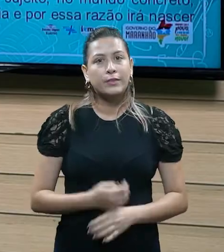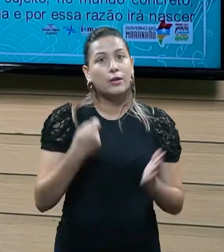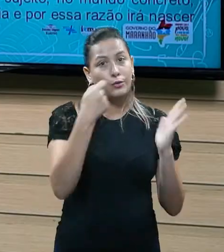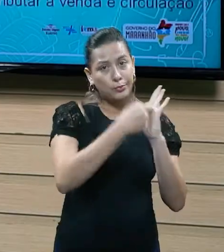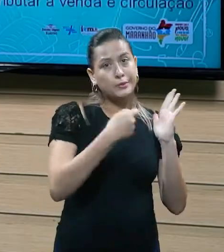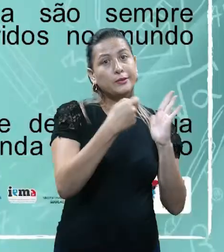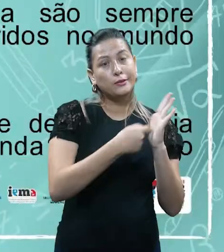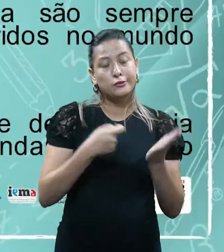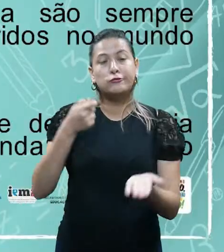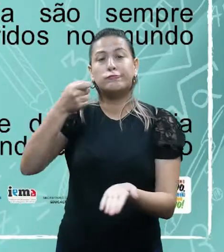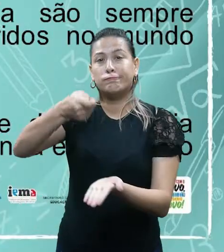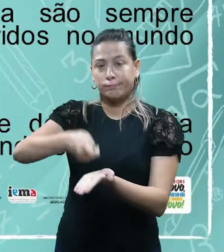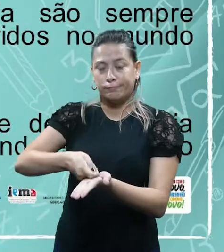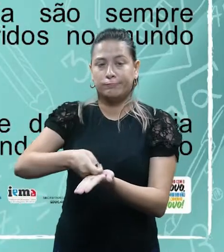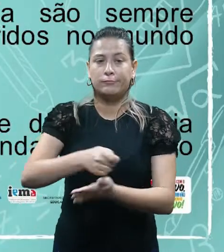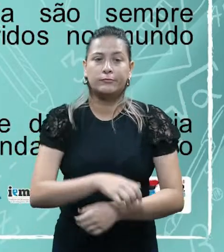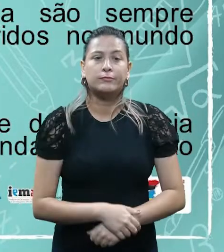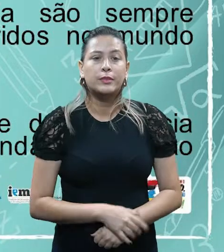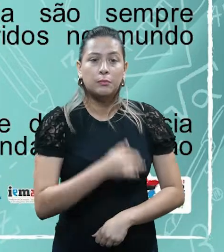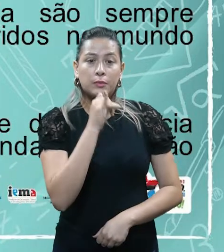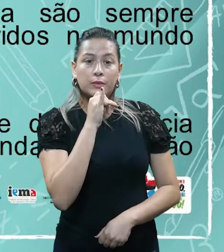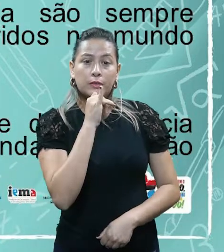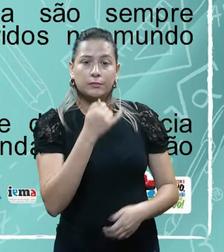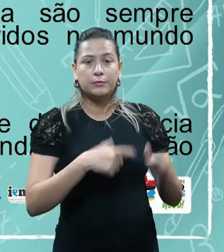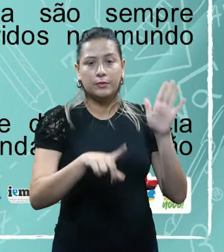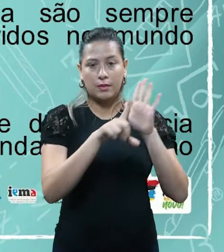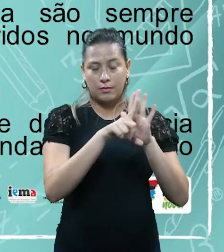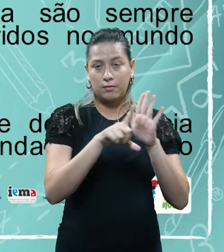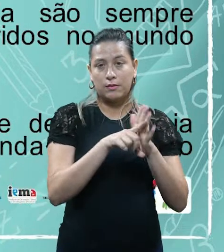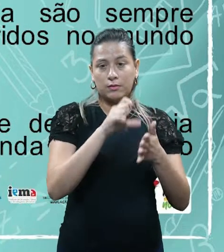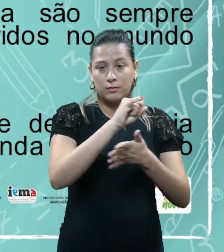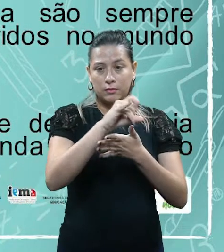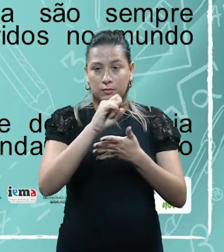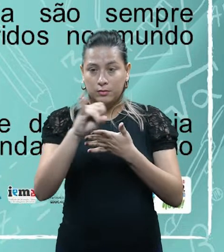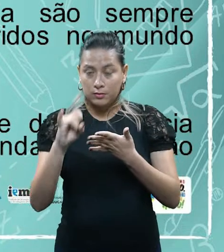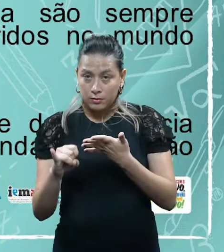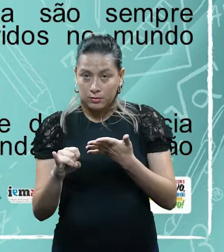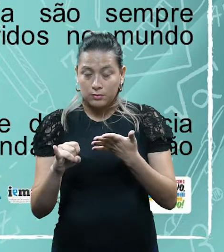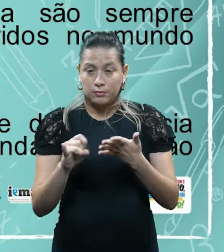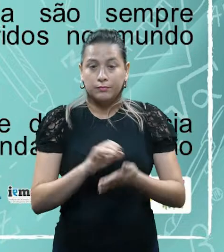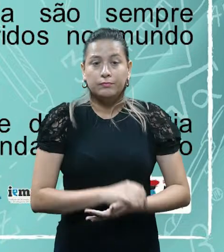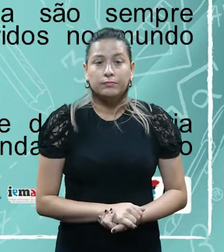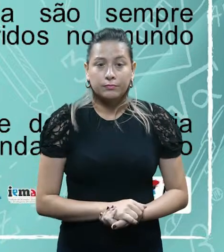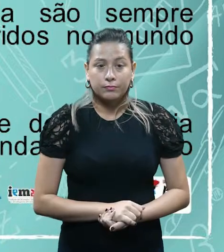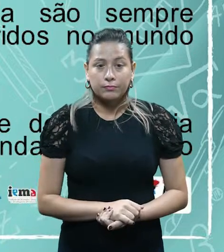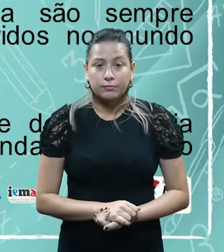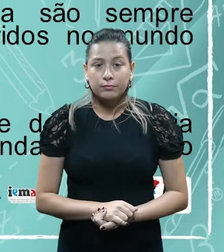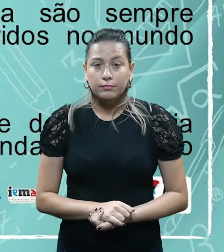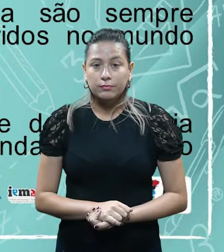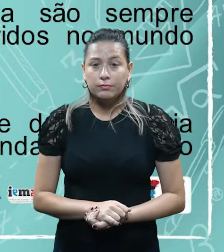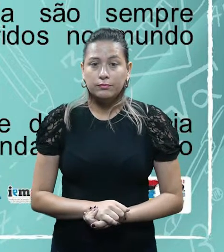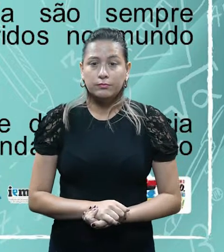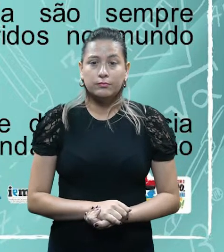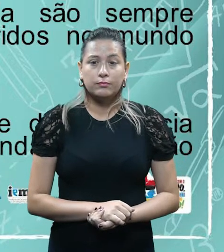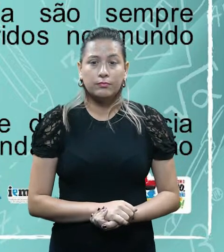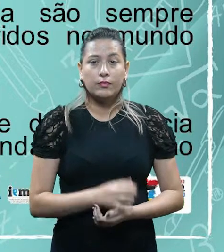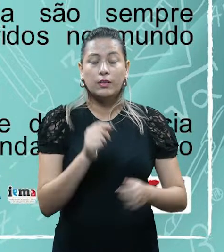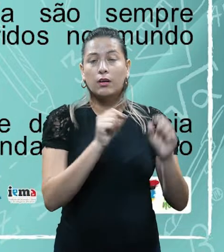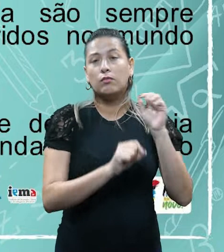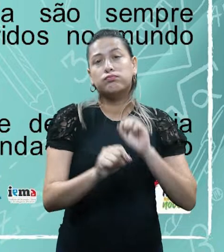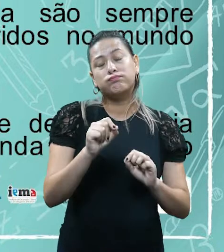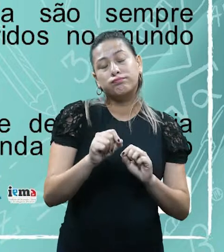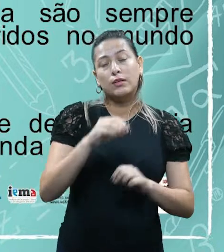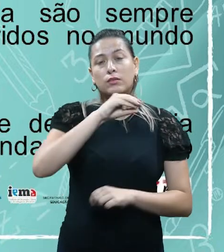obrigação de pagar um tributo. É, vamos aqui ao exemplo. A lei, ela prevê que a hipótese de incidência tributária, né, é justamente alferir